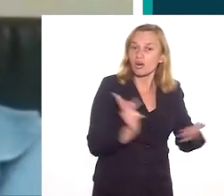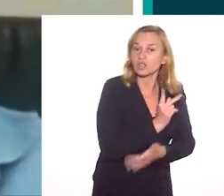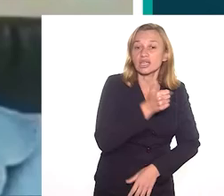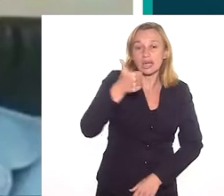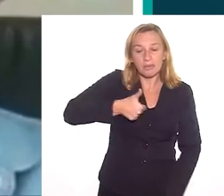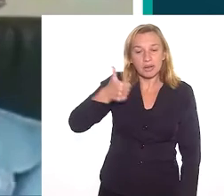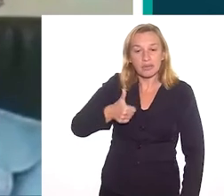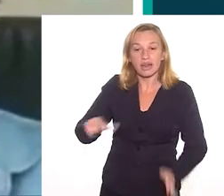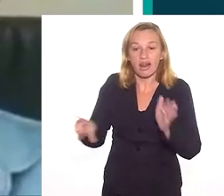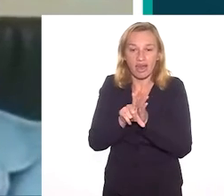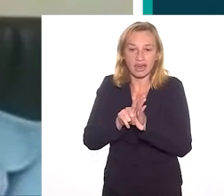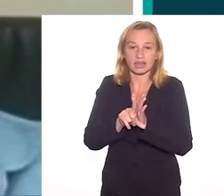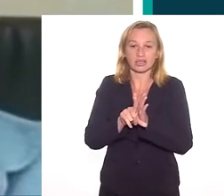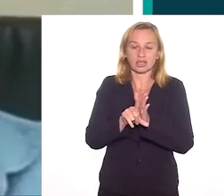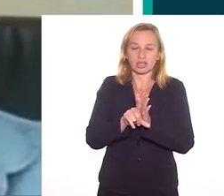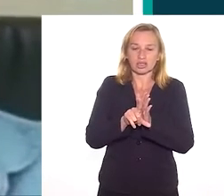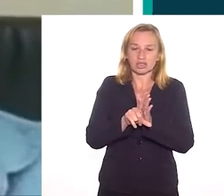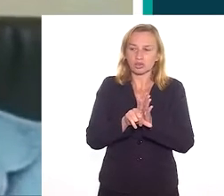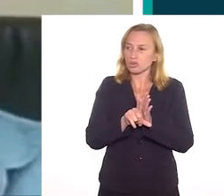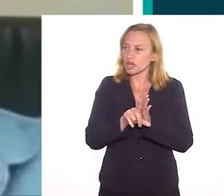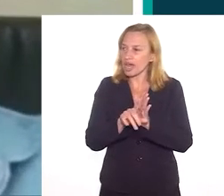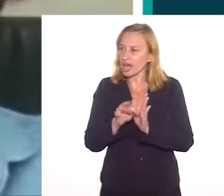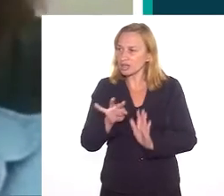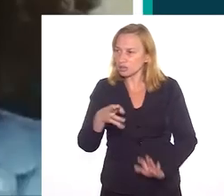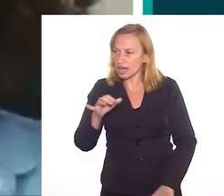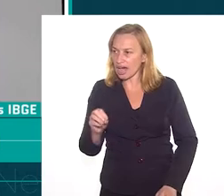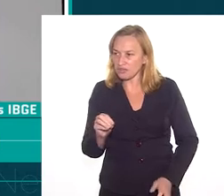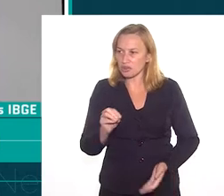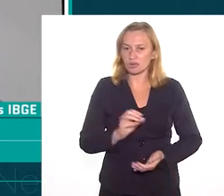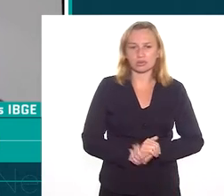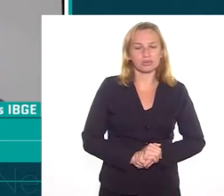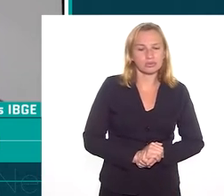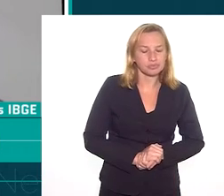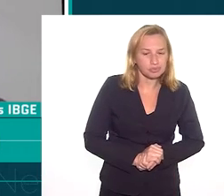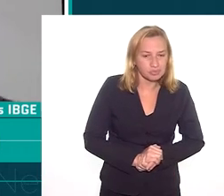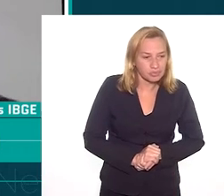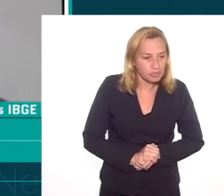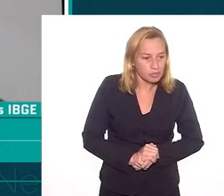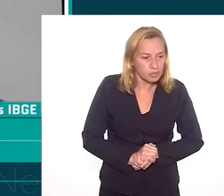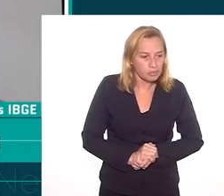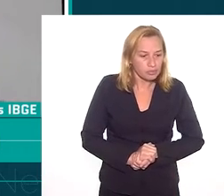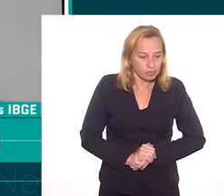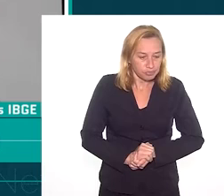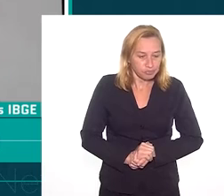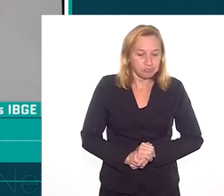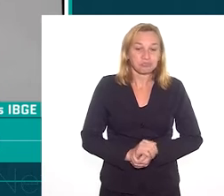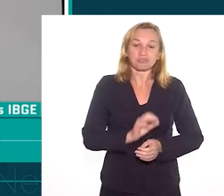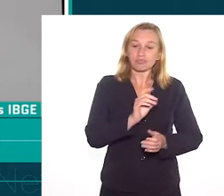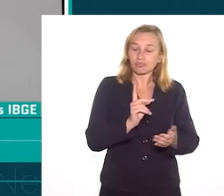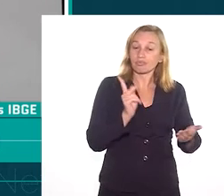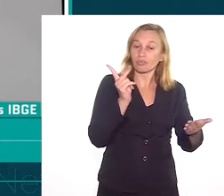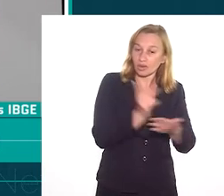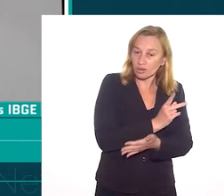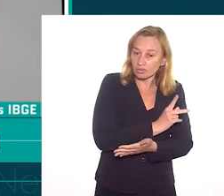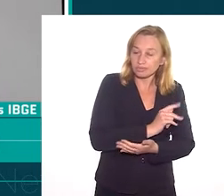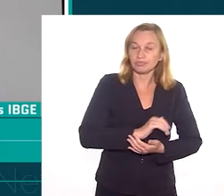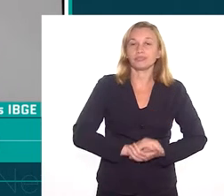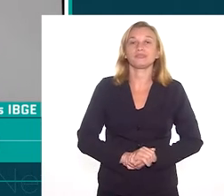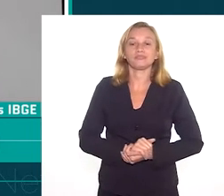nesse momento que acontece a primeira lei do fim do tráfico. Então, assim, é uma lei que foi criada, na verdade, para ser